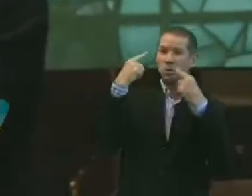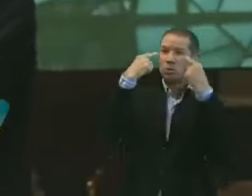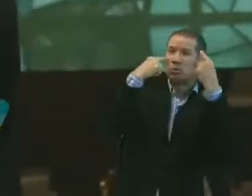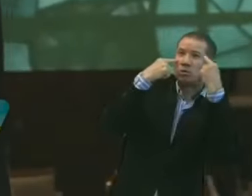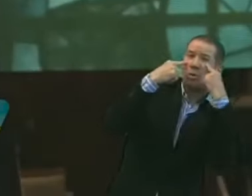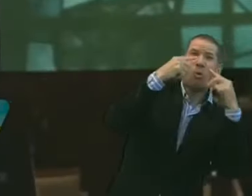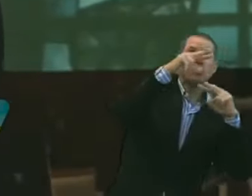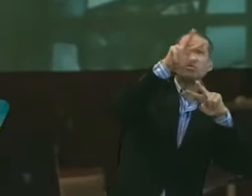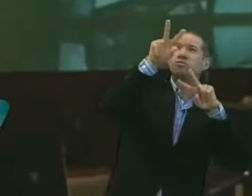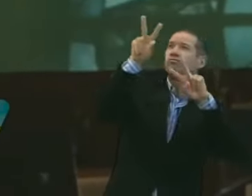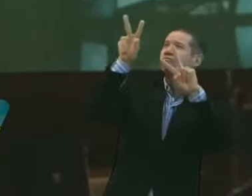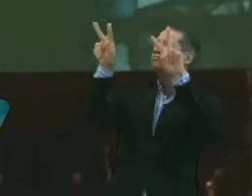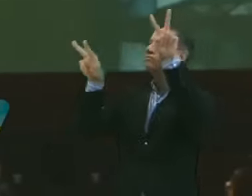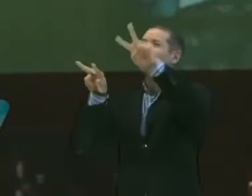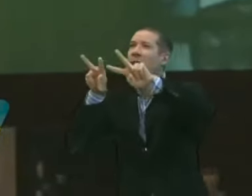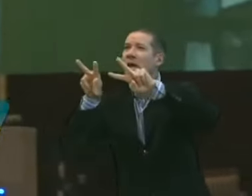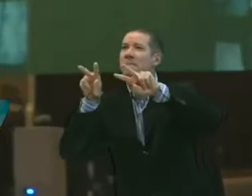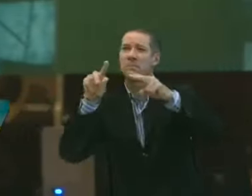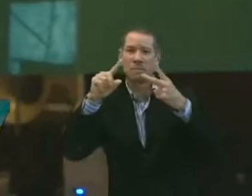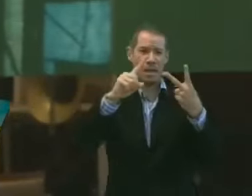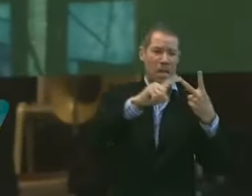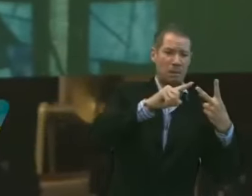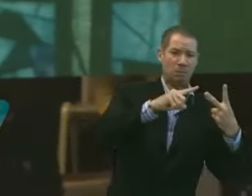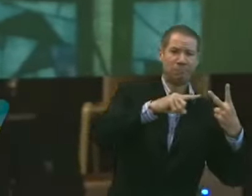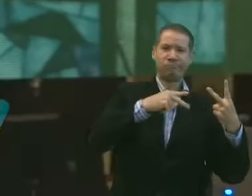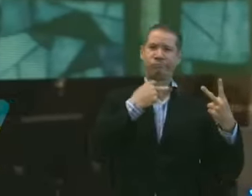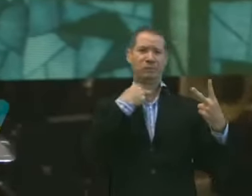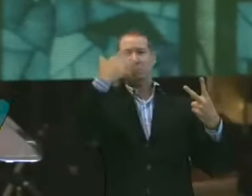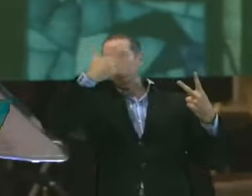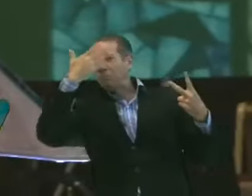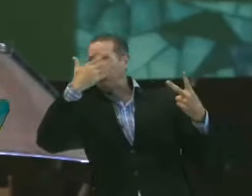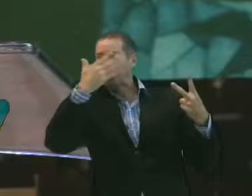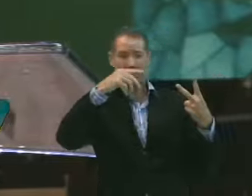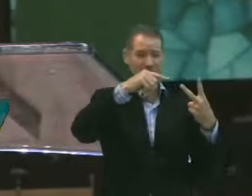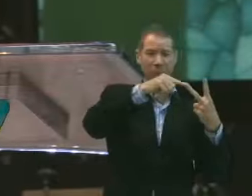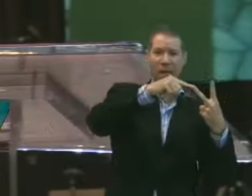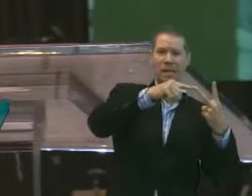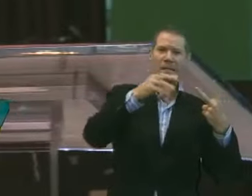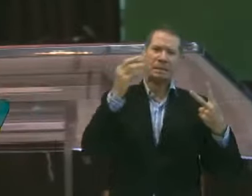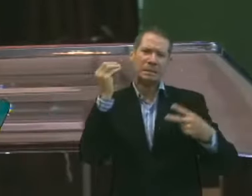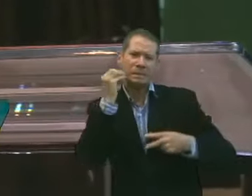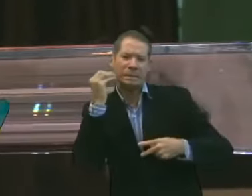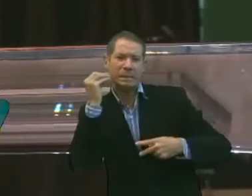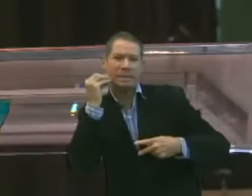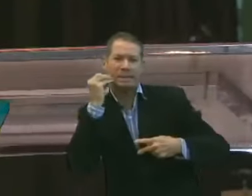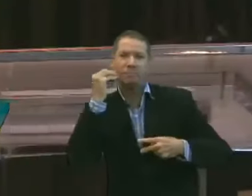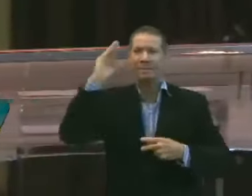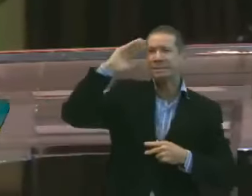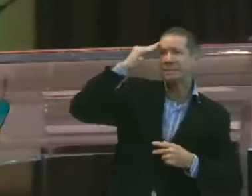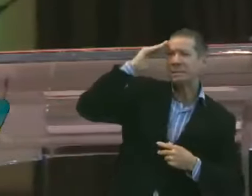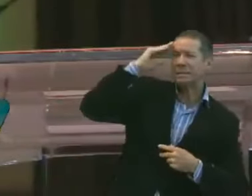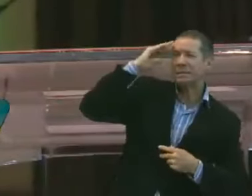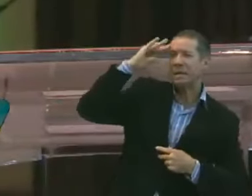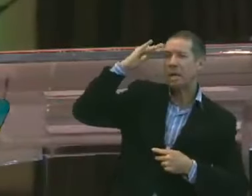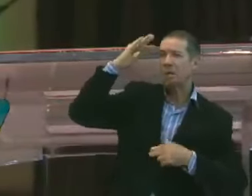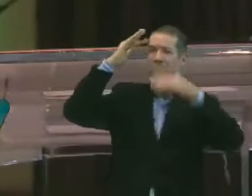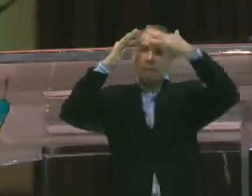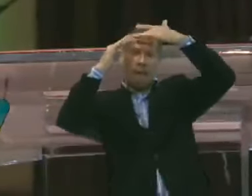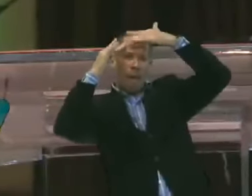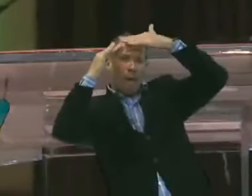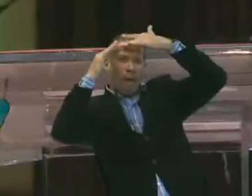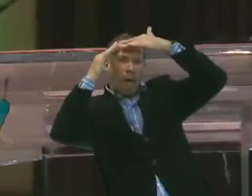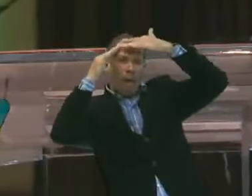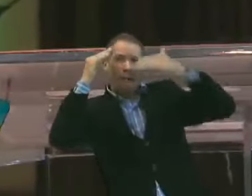ver, e aquilo que os nossos olhos não podem ver. Aquilo que nós tentamos catalogar. Aquilo que nós nem